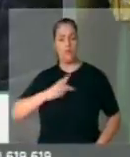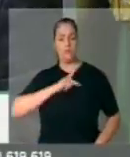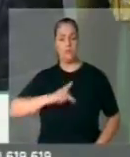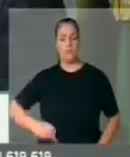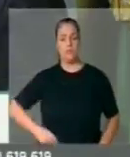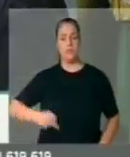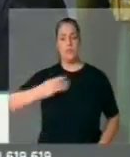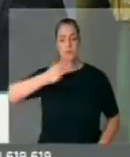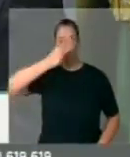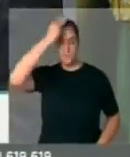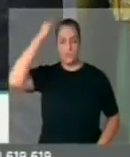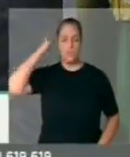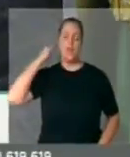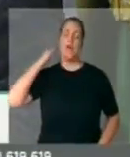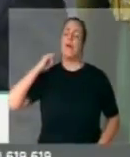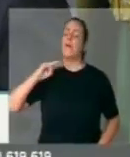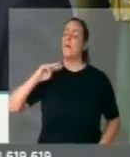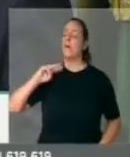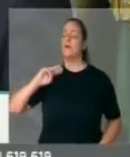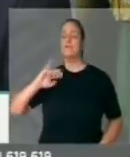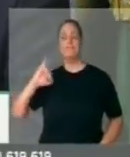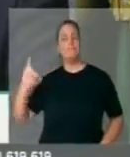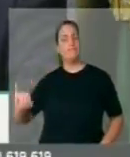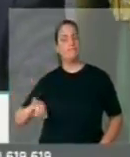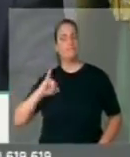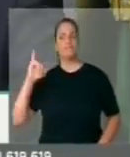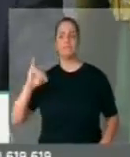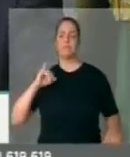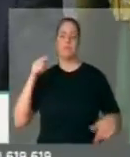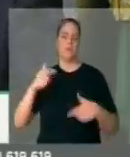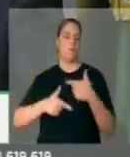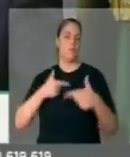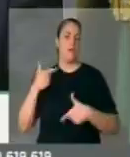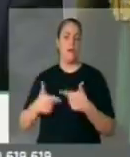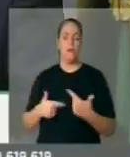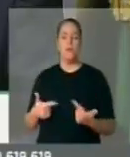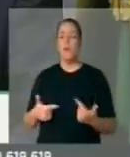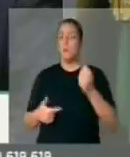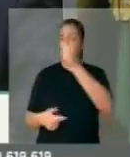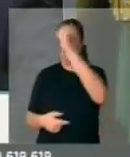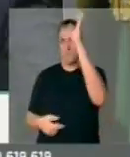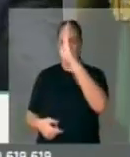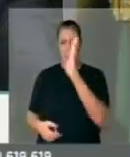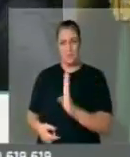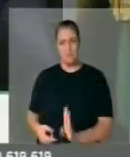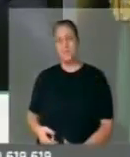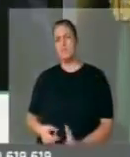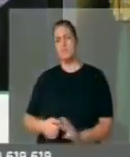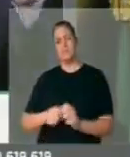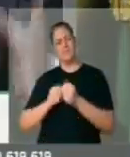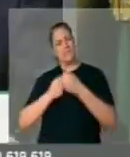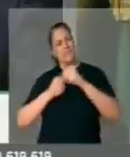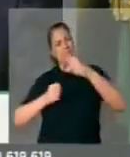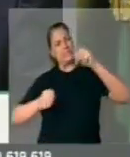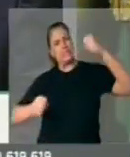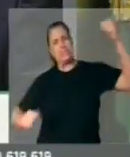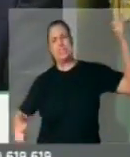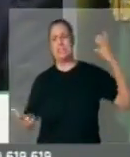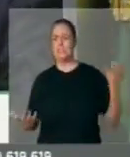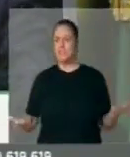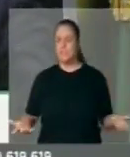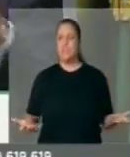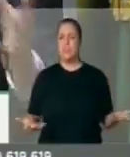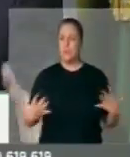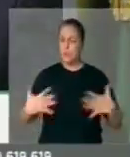Temer, é o Brasil devido a grande tamanho, a riqueza,